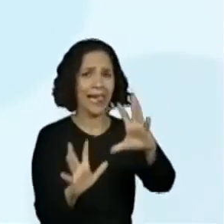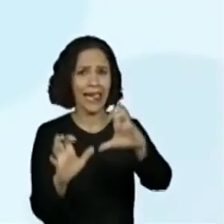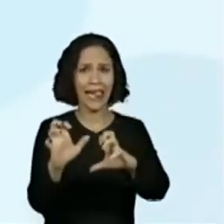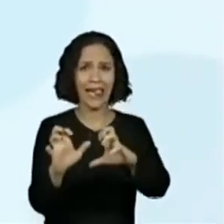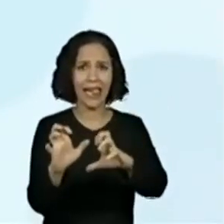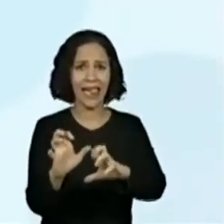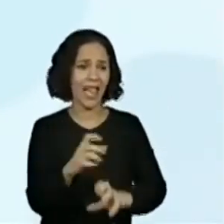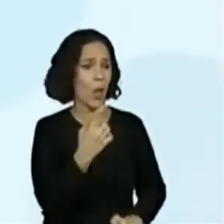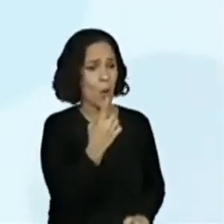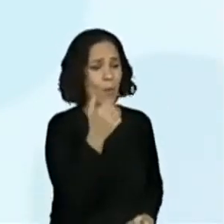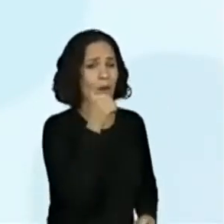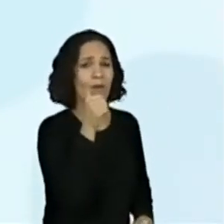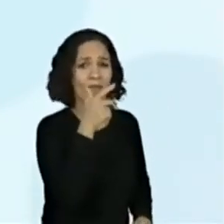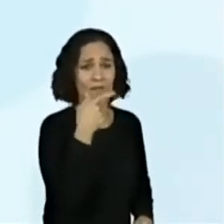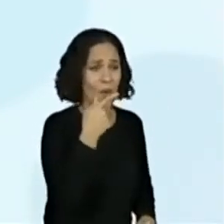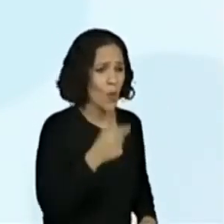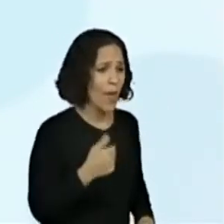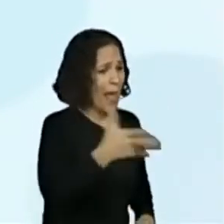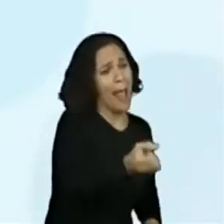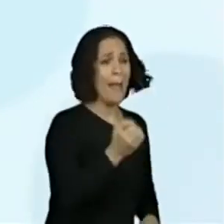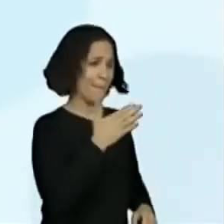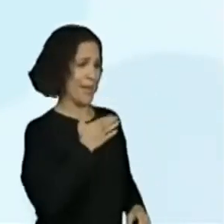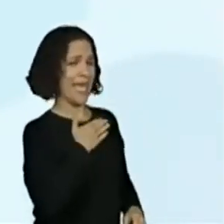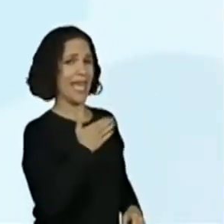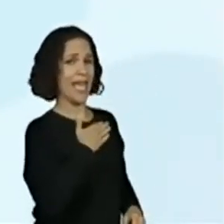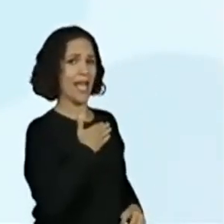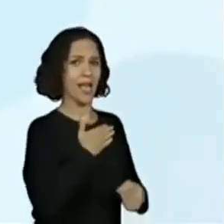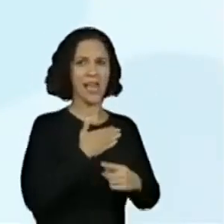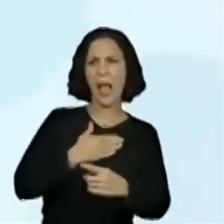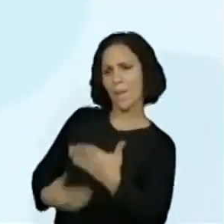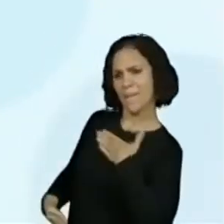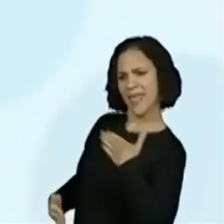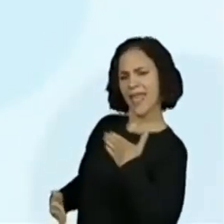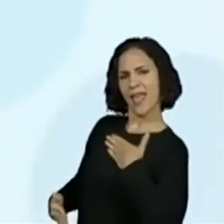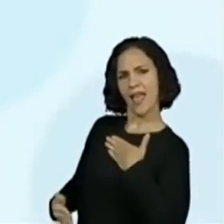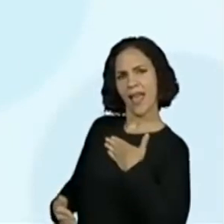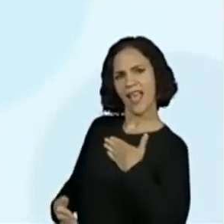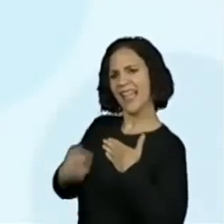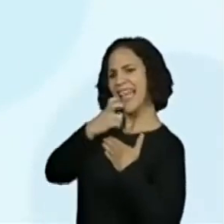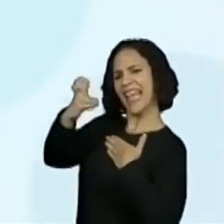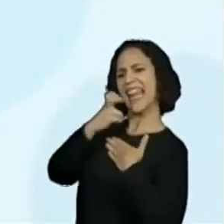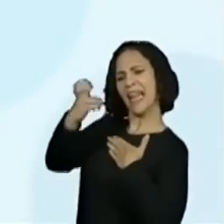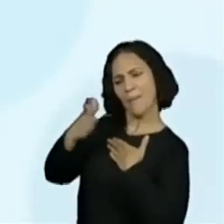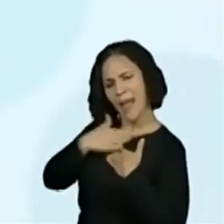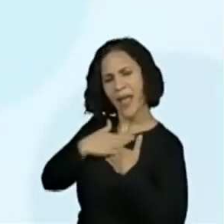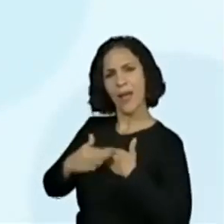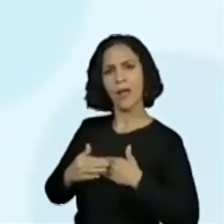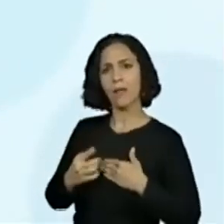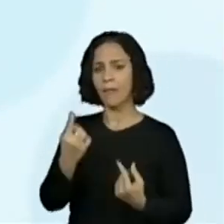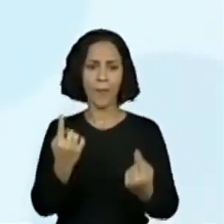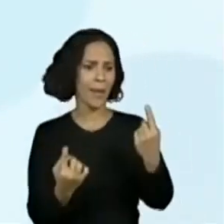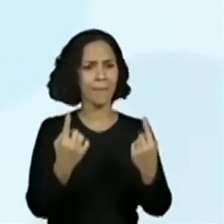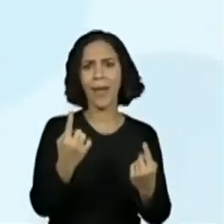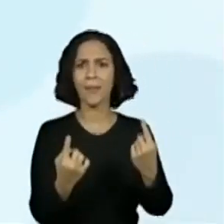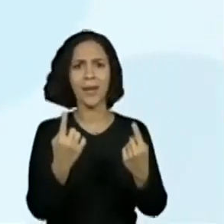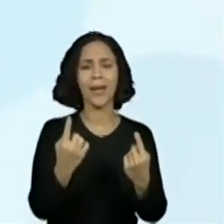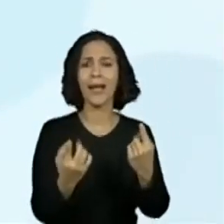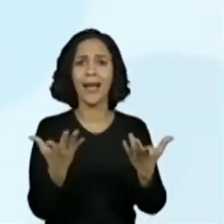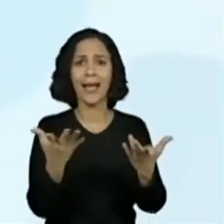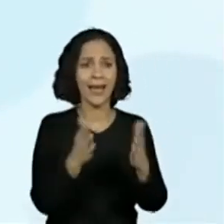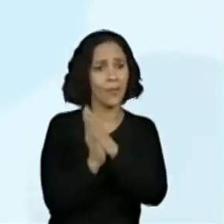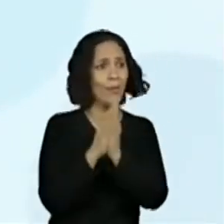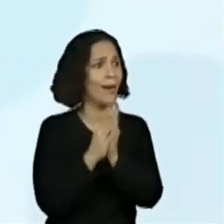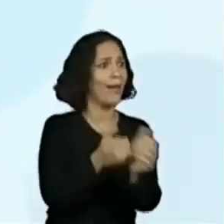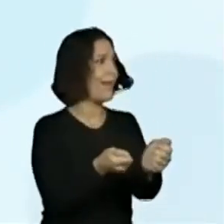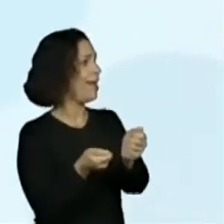Dizia a primeira, é minha, é minha, a outra gritava. E nenhuma se continha, nem